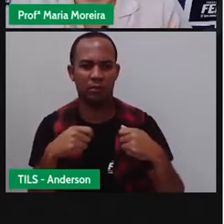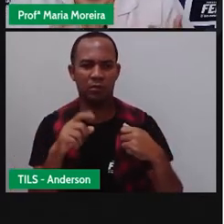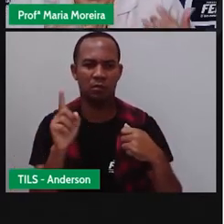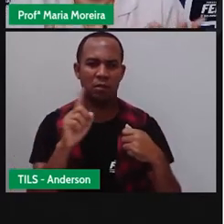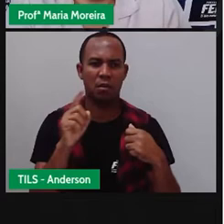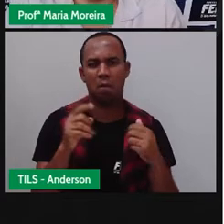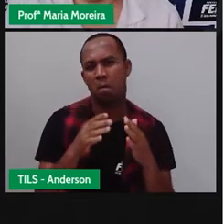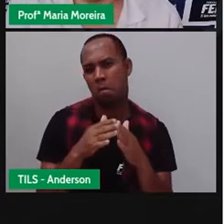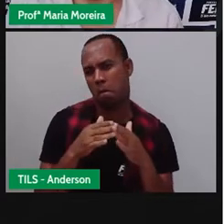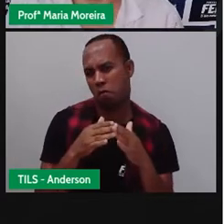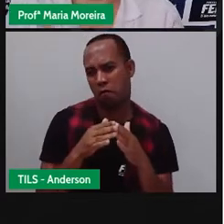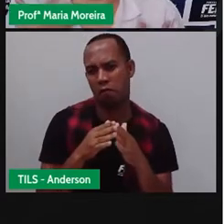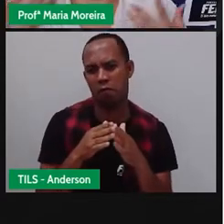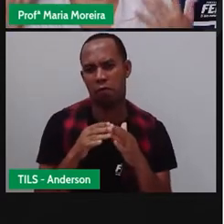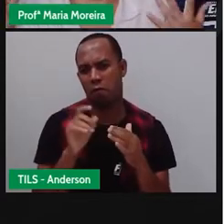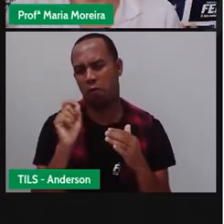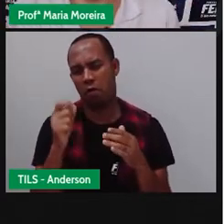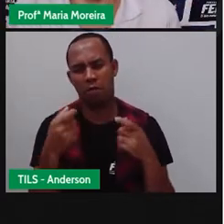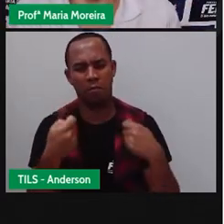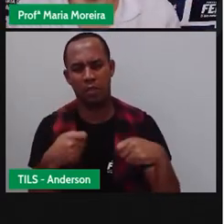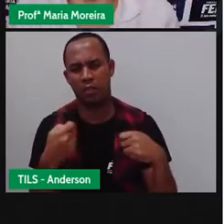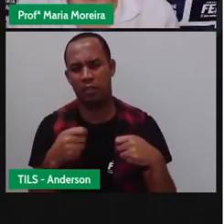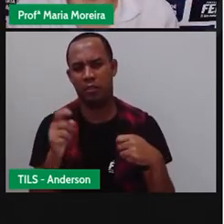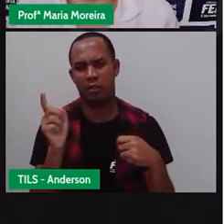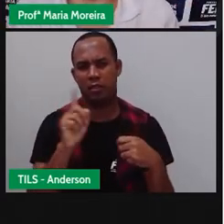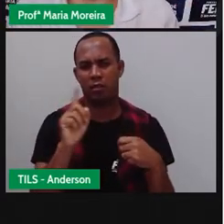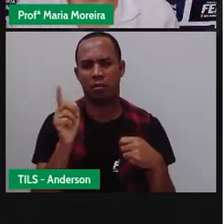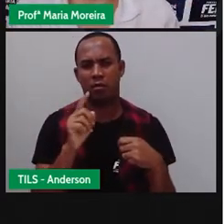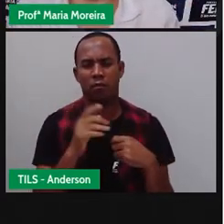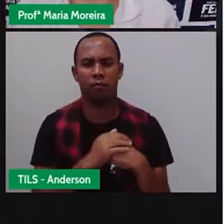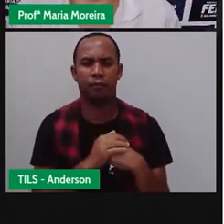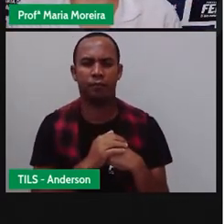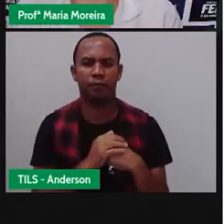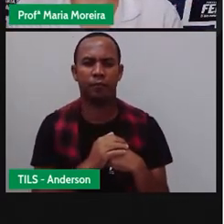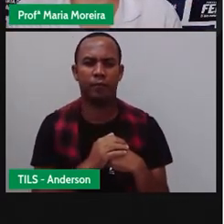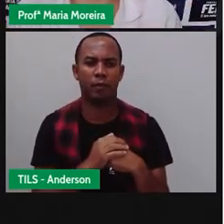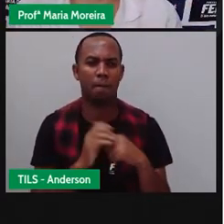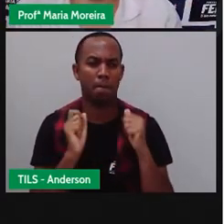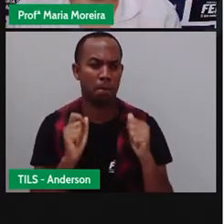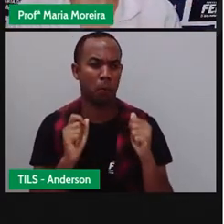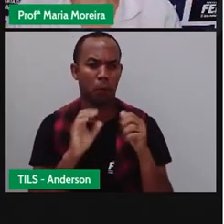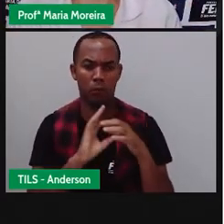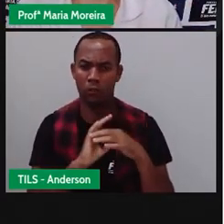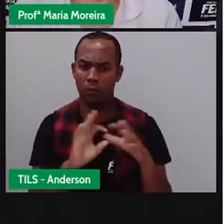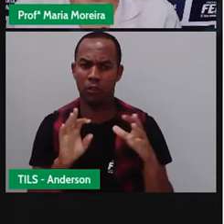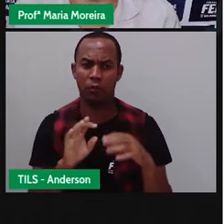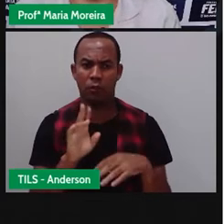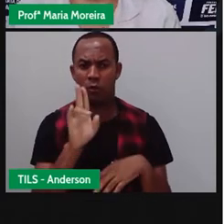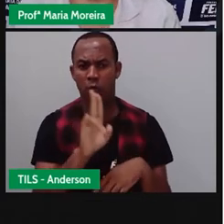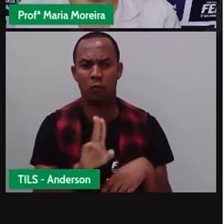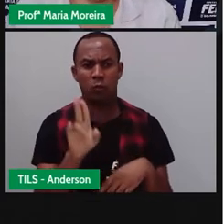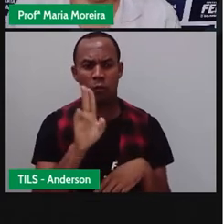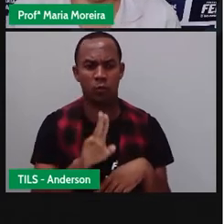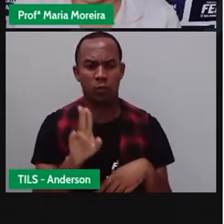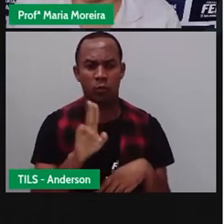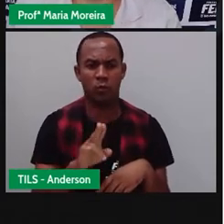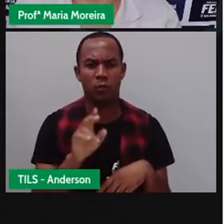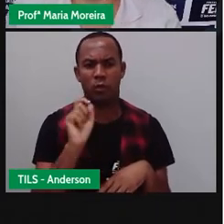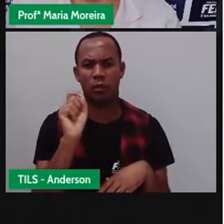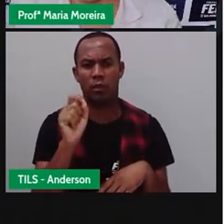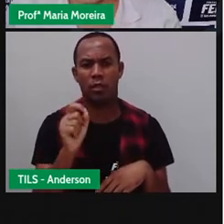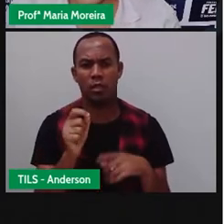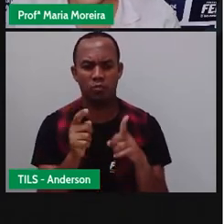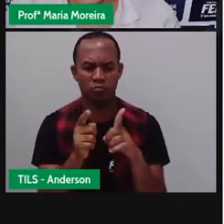senhor, senhora. Eu não preciso de formalidades. É permitido a utilização de apelidos, de